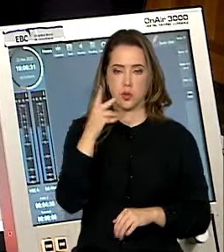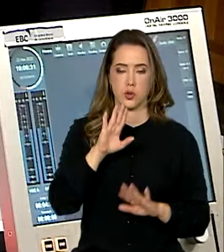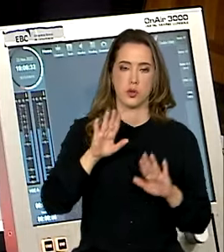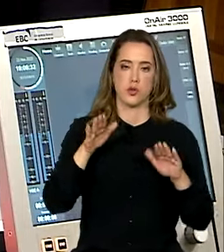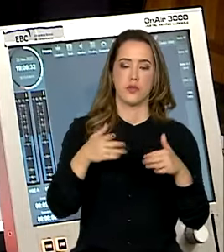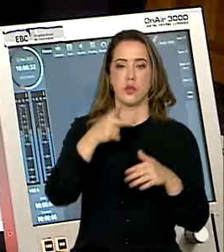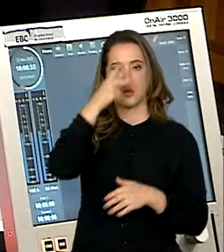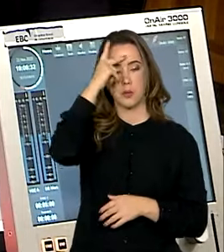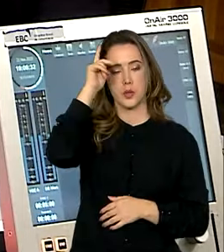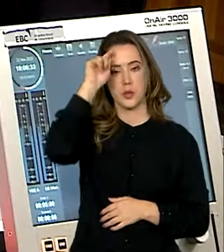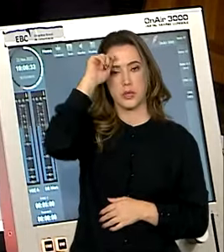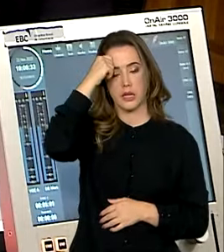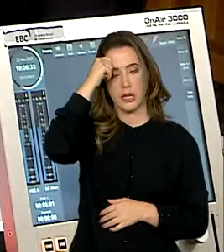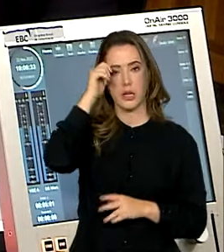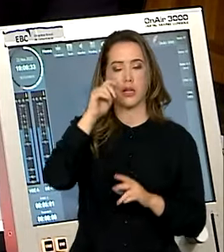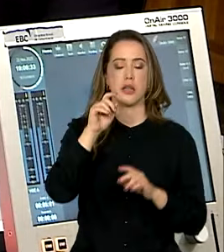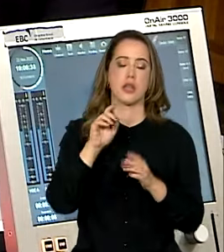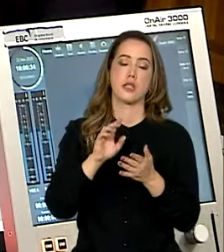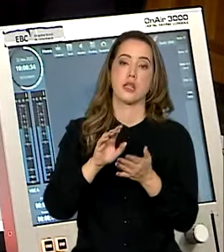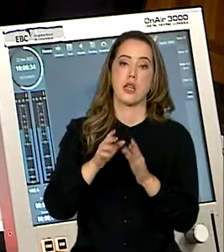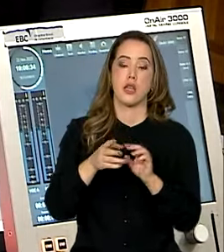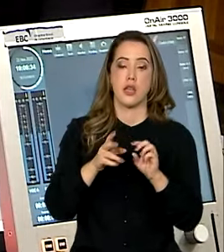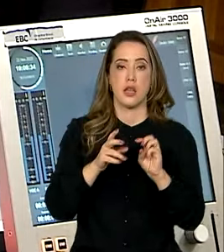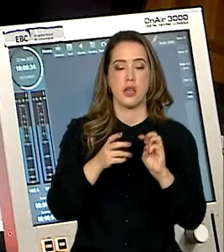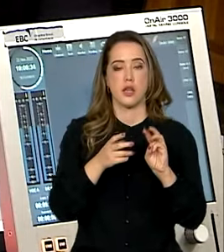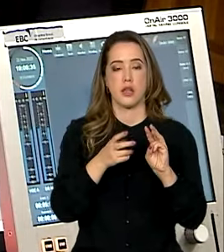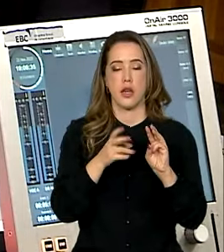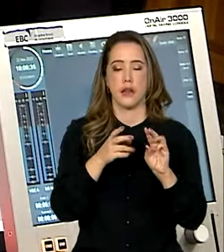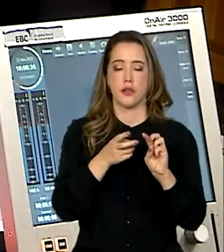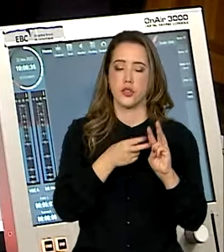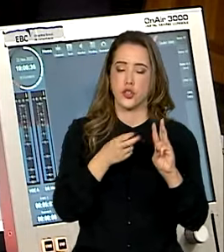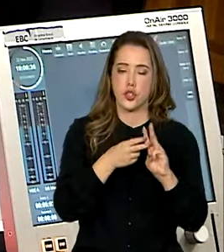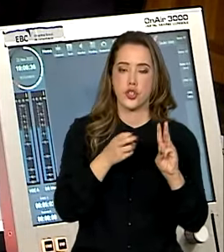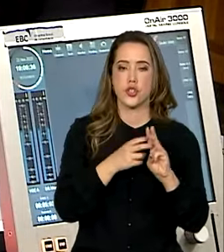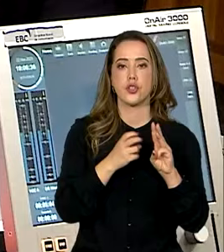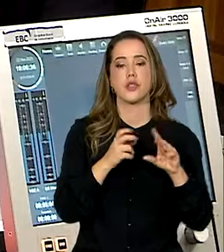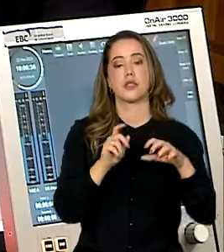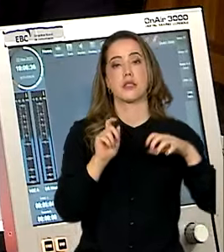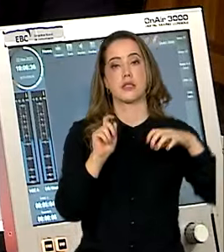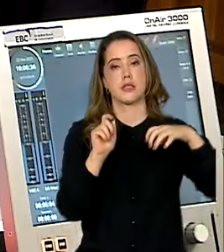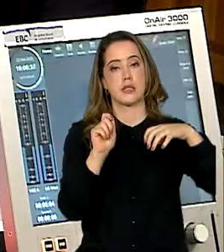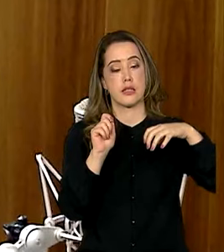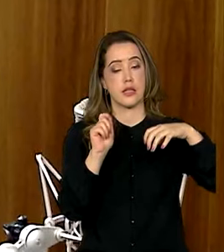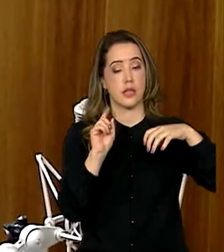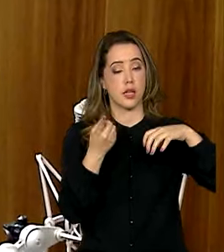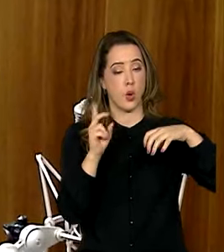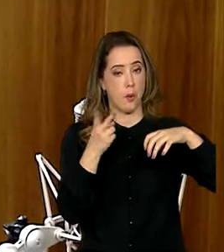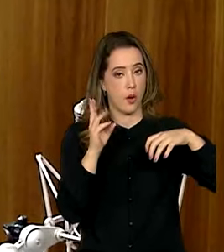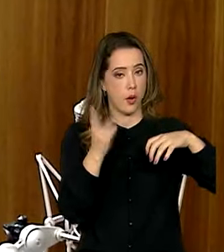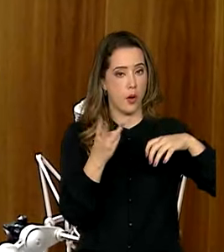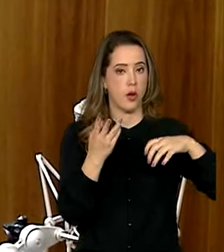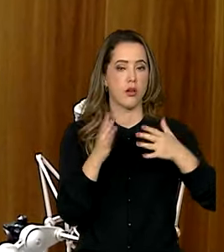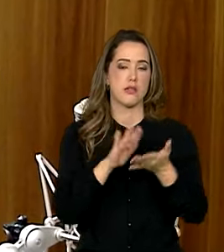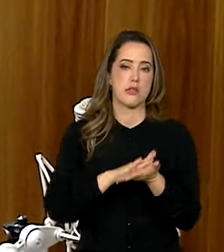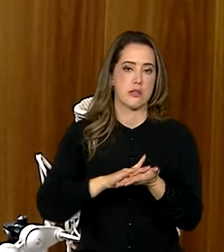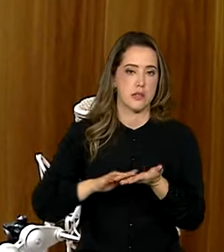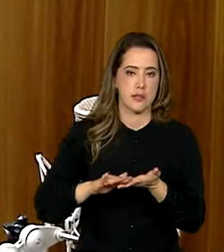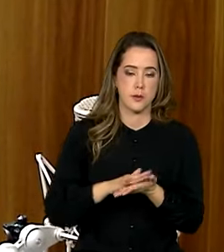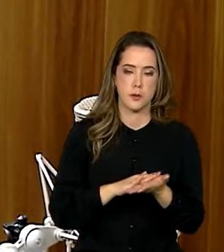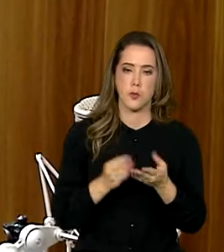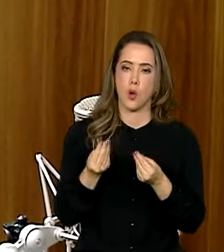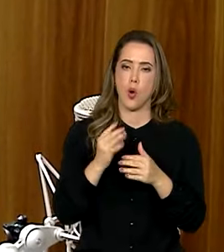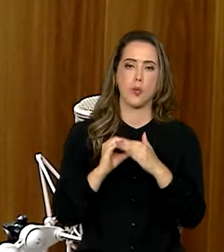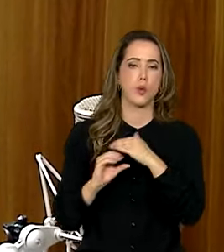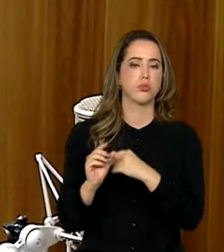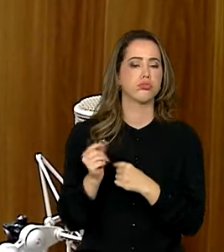negras, quilombolas, indígenas, ciganas ou com deficiência. Como é que esse recurso vai poder ser empregado? Sim, a gente anunciou, né, esse